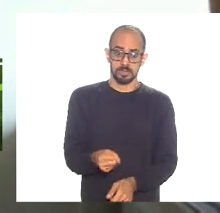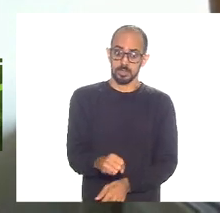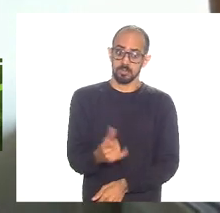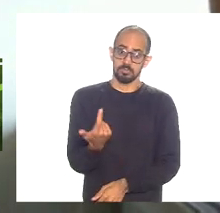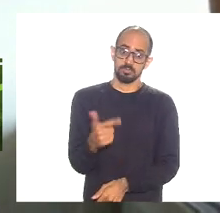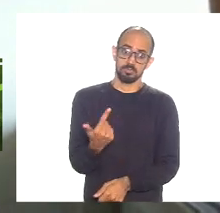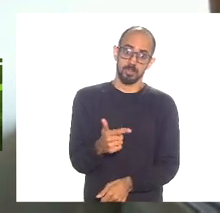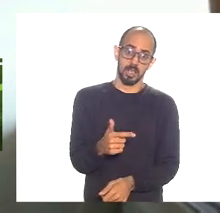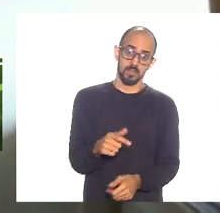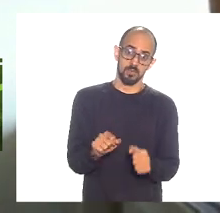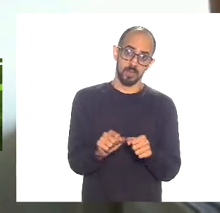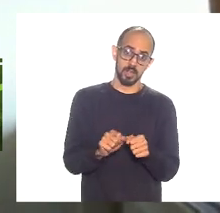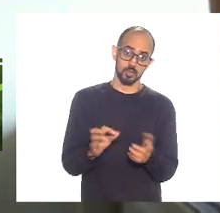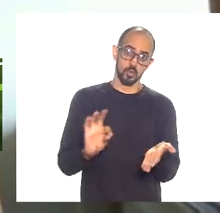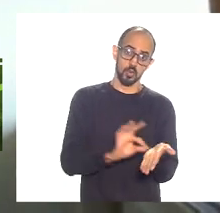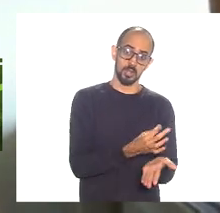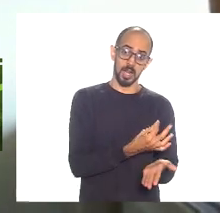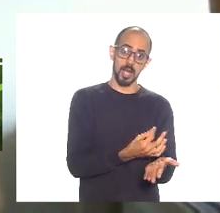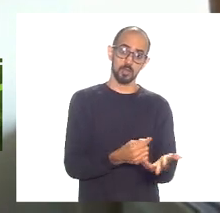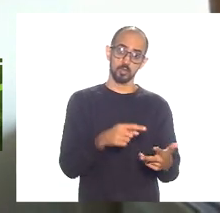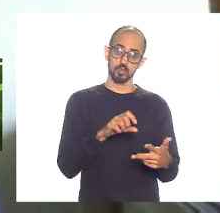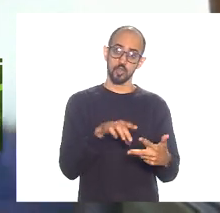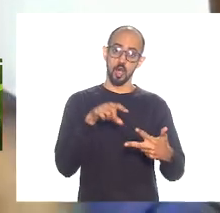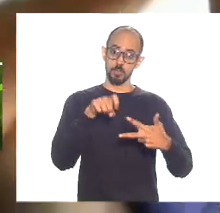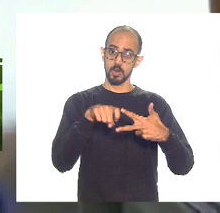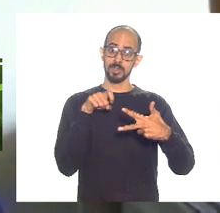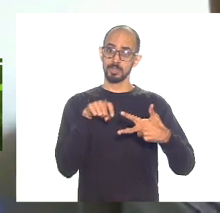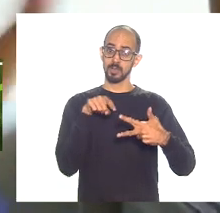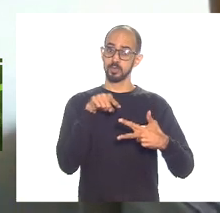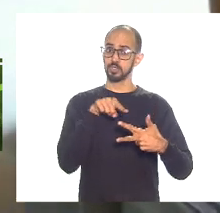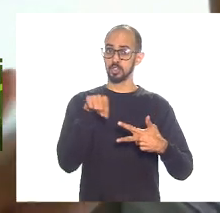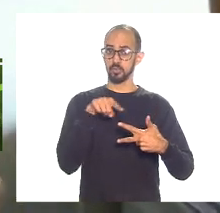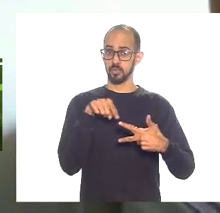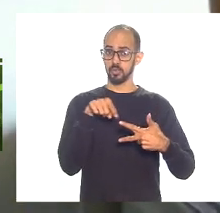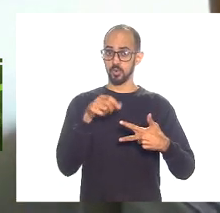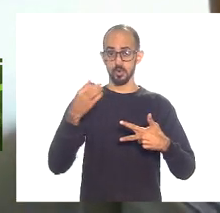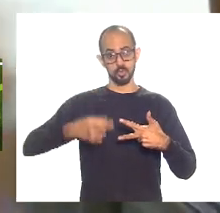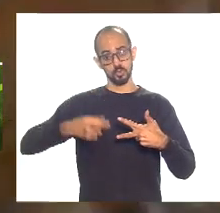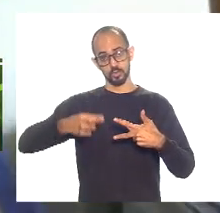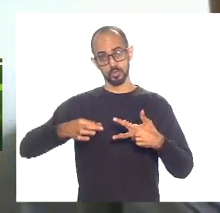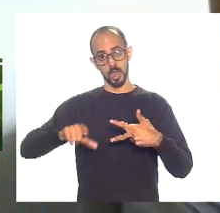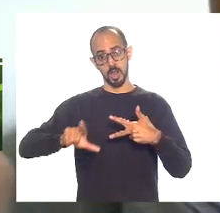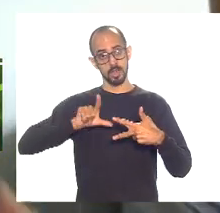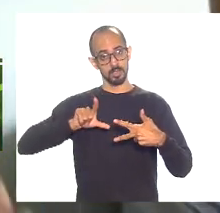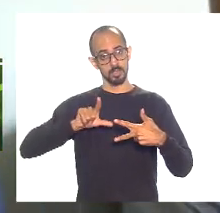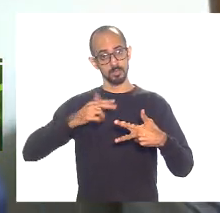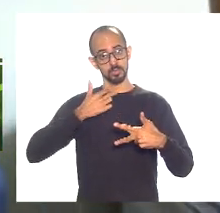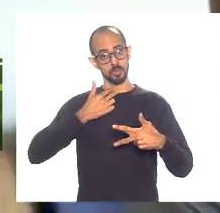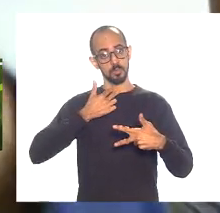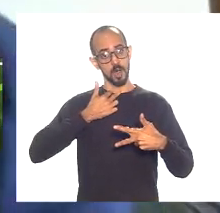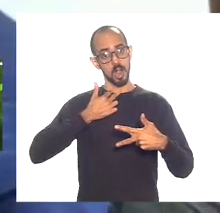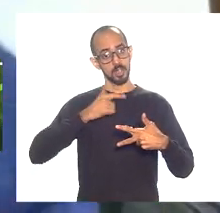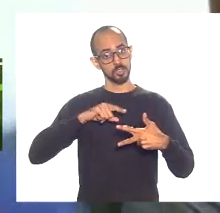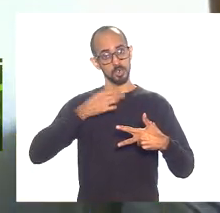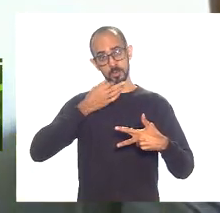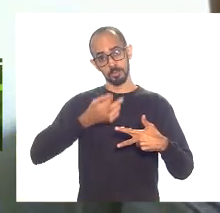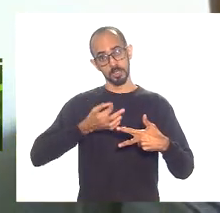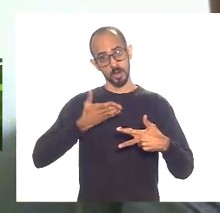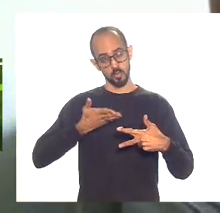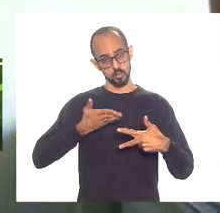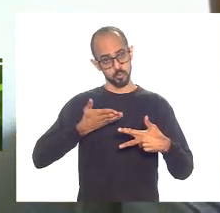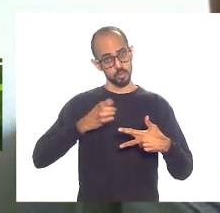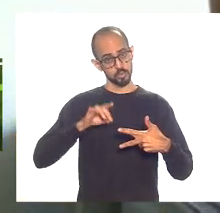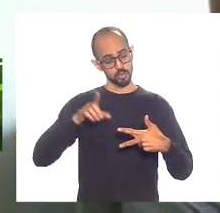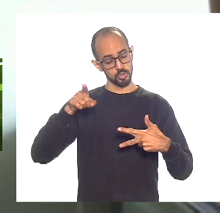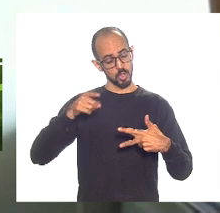um contrato firmado só pelo poder executivo outros poderes estão fora inclusive para cumprir então só exposando